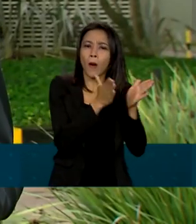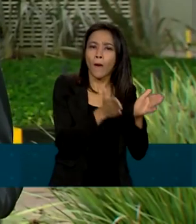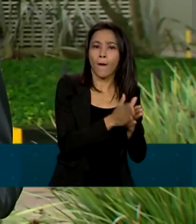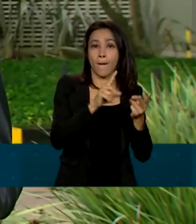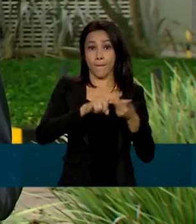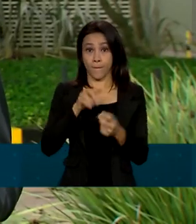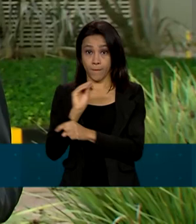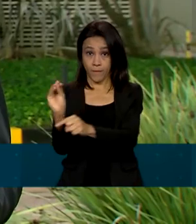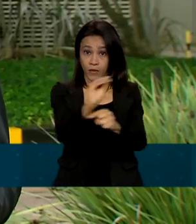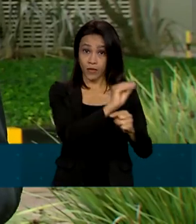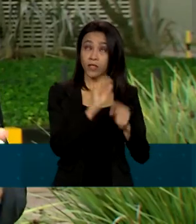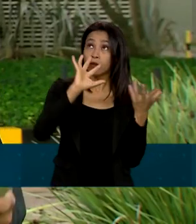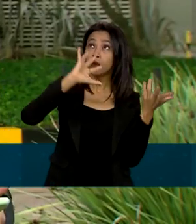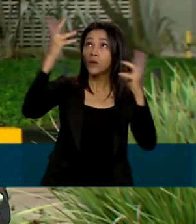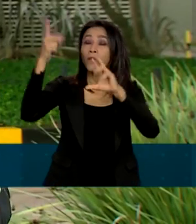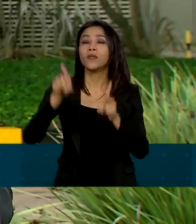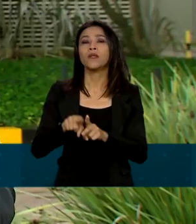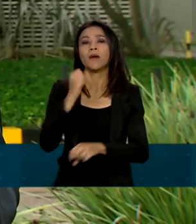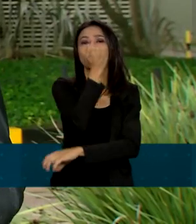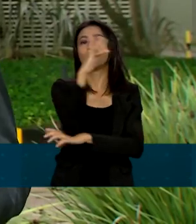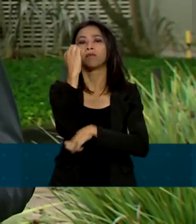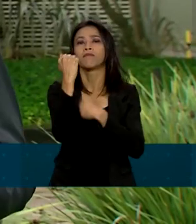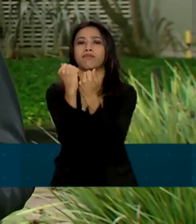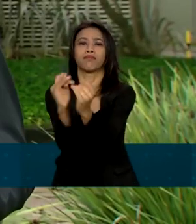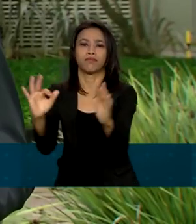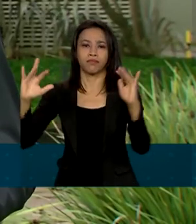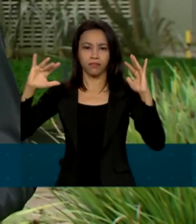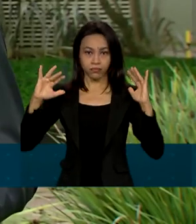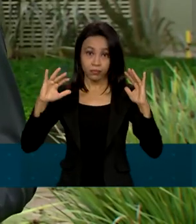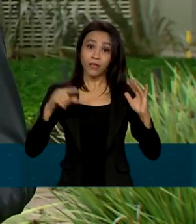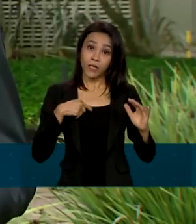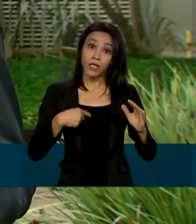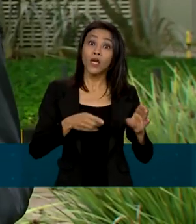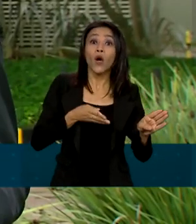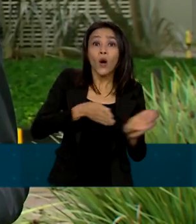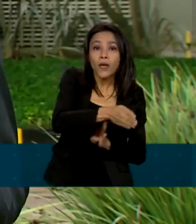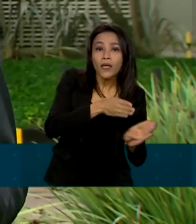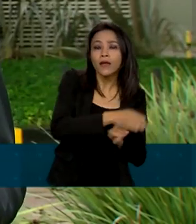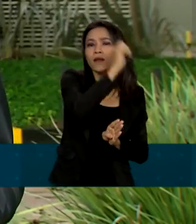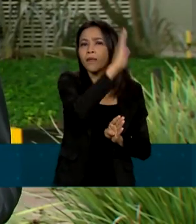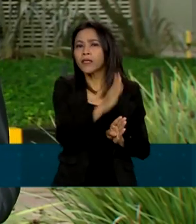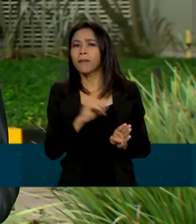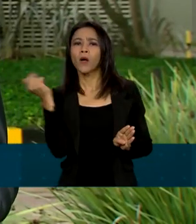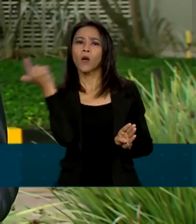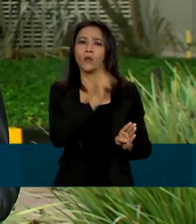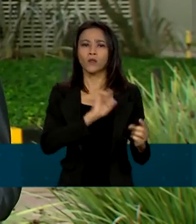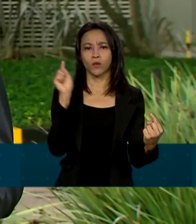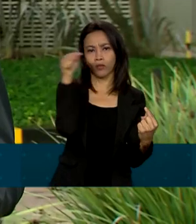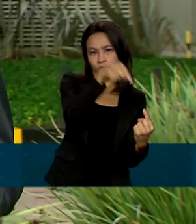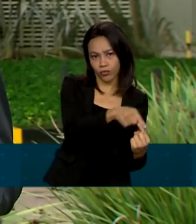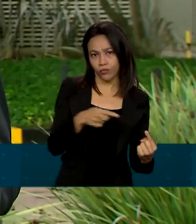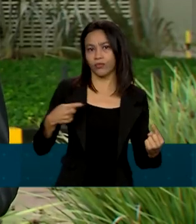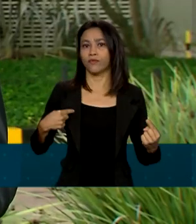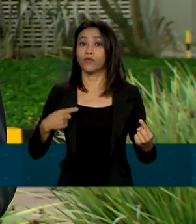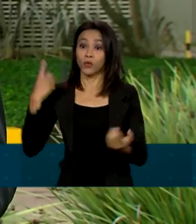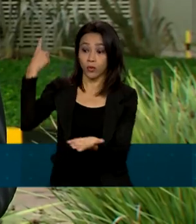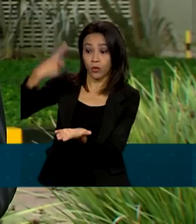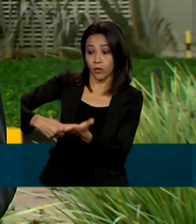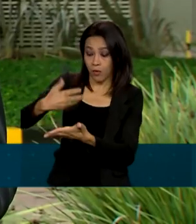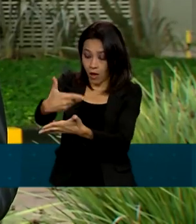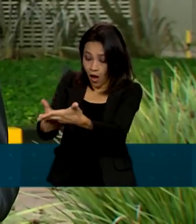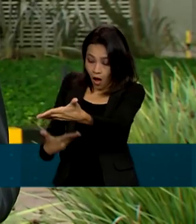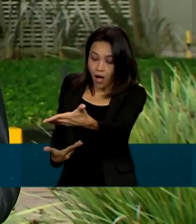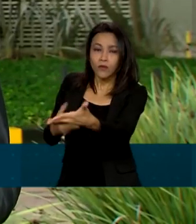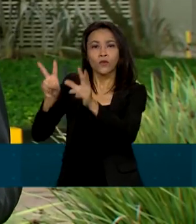ambiente e também orientam os trabalhos em curso para que o Brasil possa atingir os objetivos da Agenda 2030 para o meio